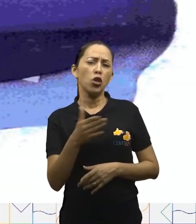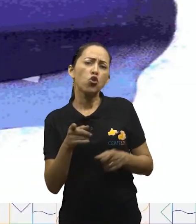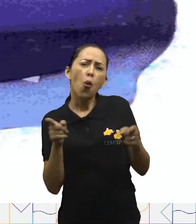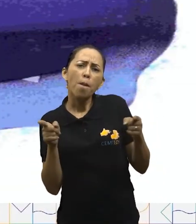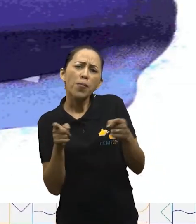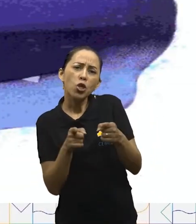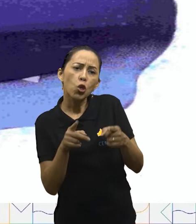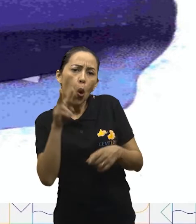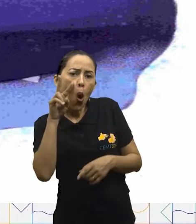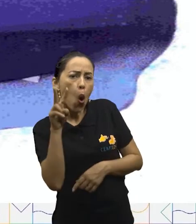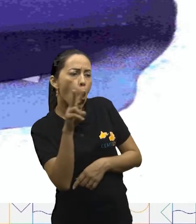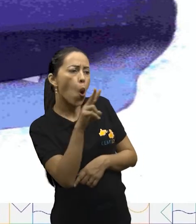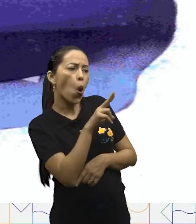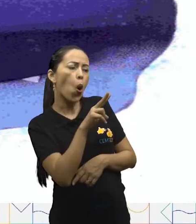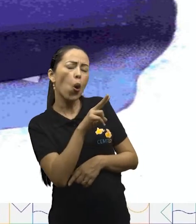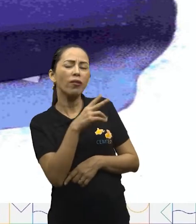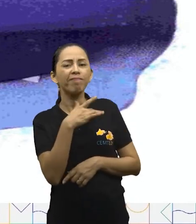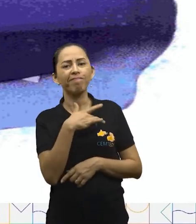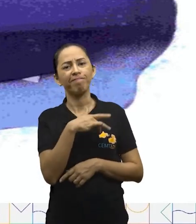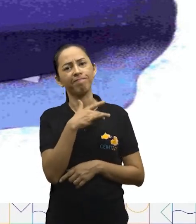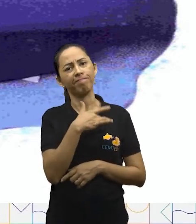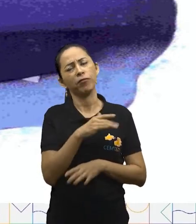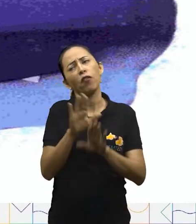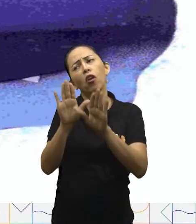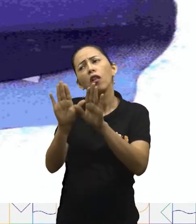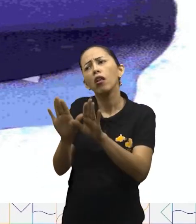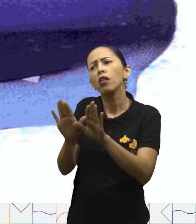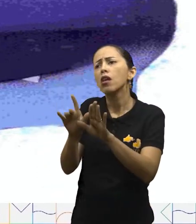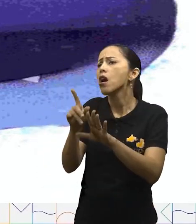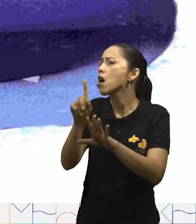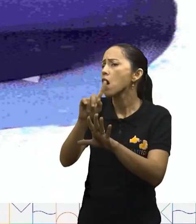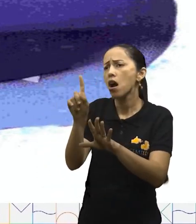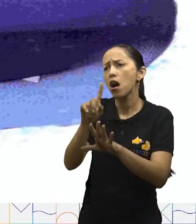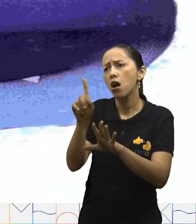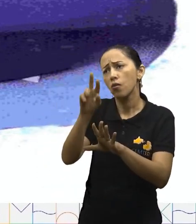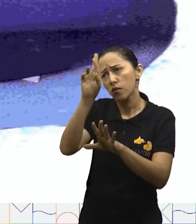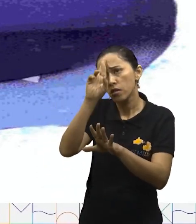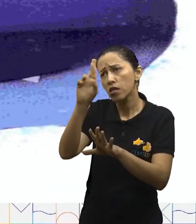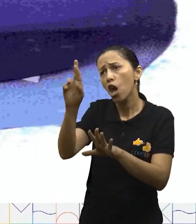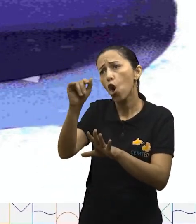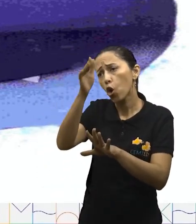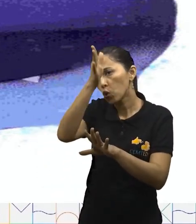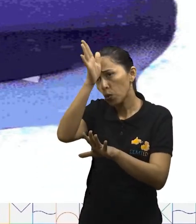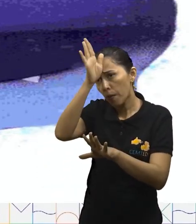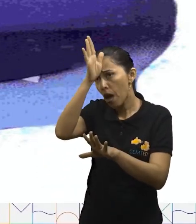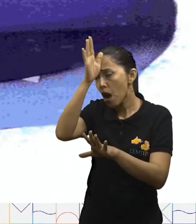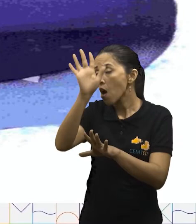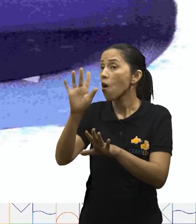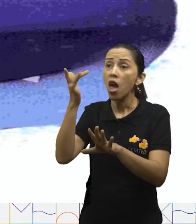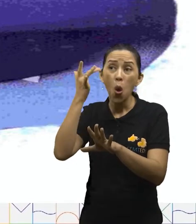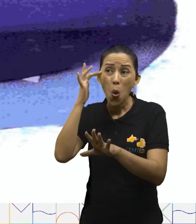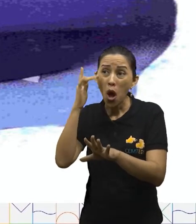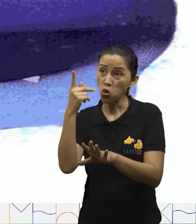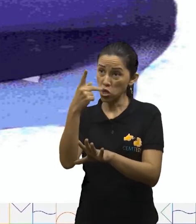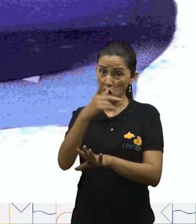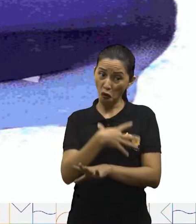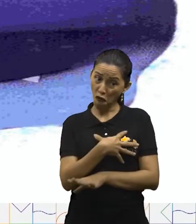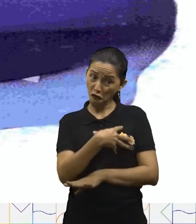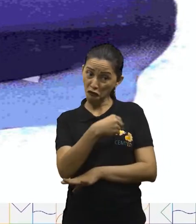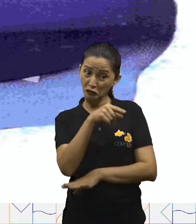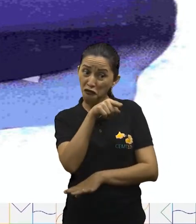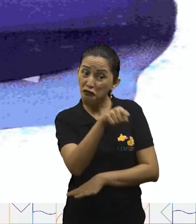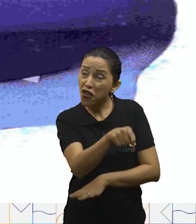tubaronete. Olha, seu barão, eu acho que o tubaronete é assim porque